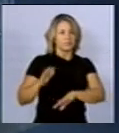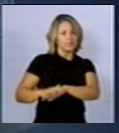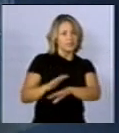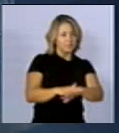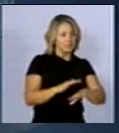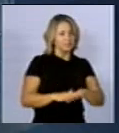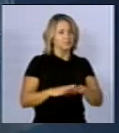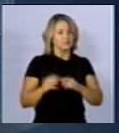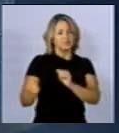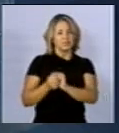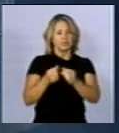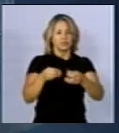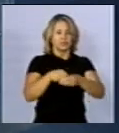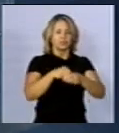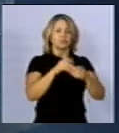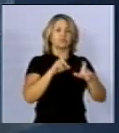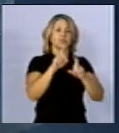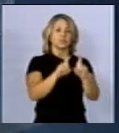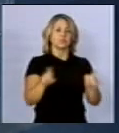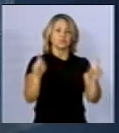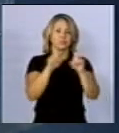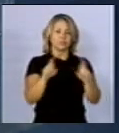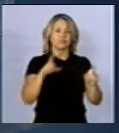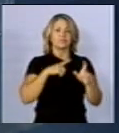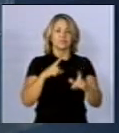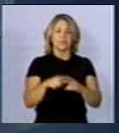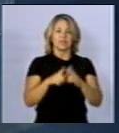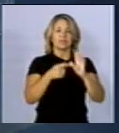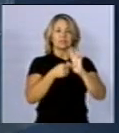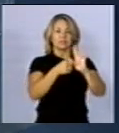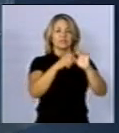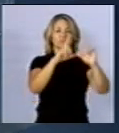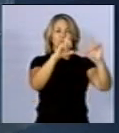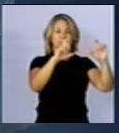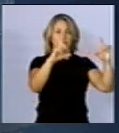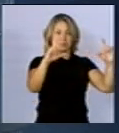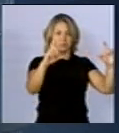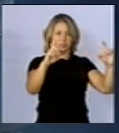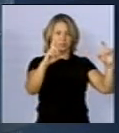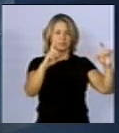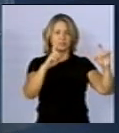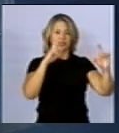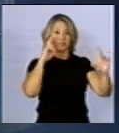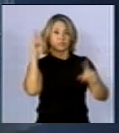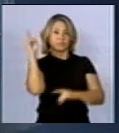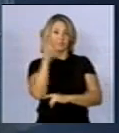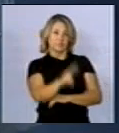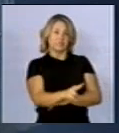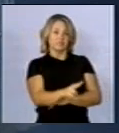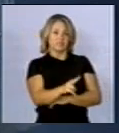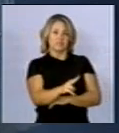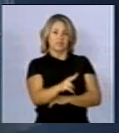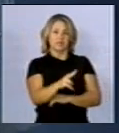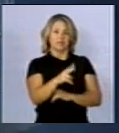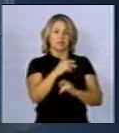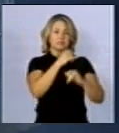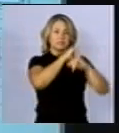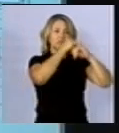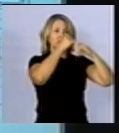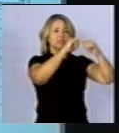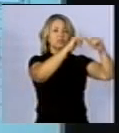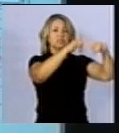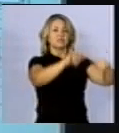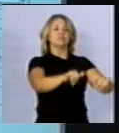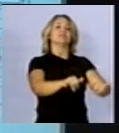de hoje são encapsuladas em programas de computador. E aqui temos uma ilustração de uma perspectiva, um trecho de linha de transmissão, onde se